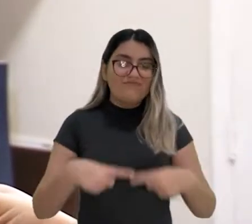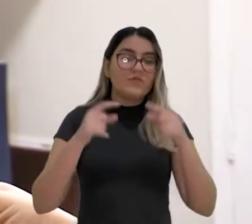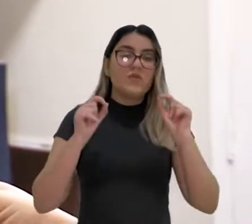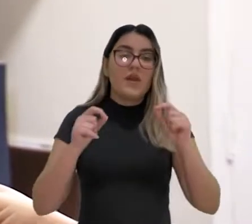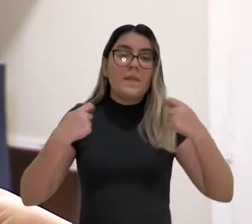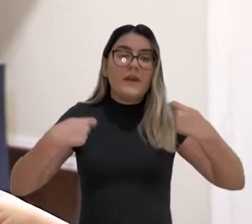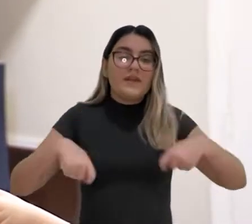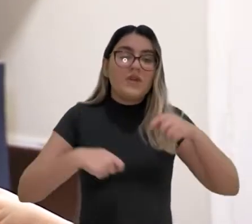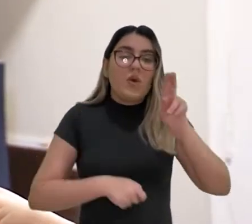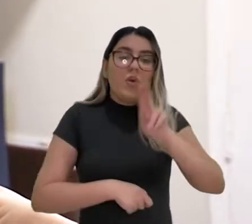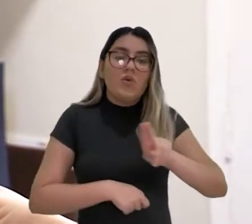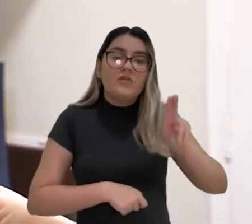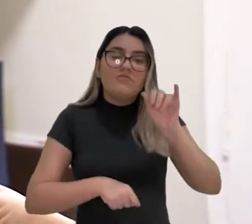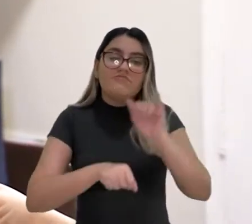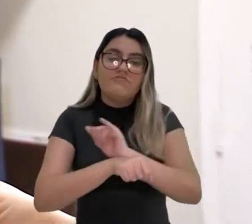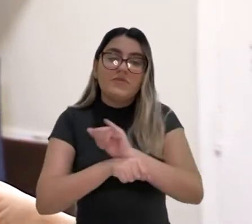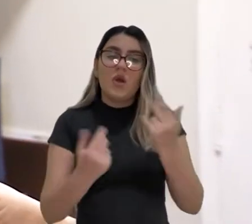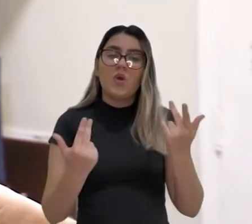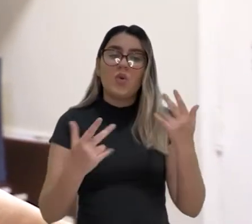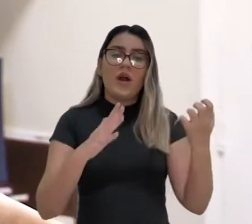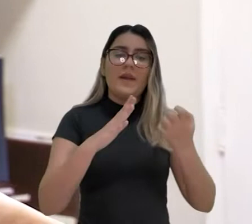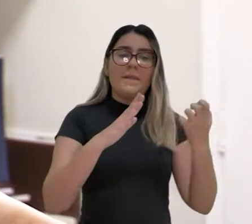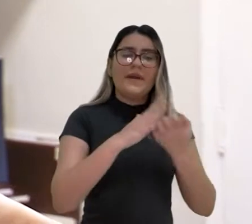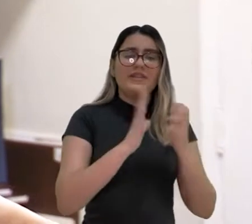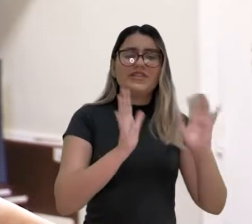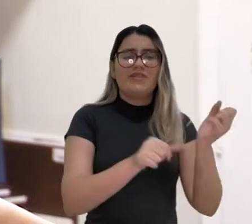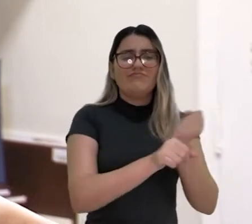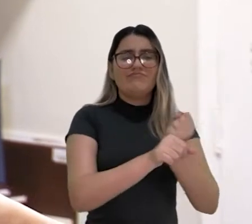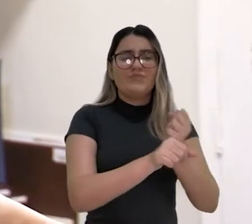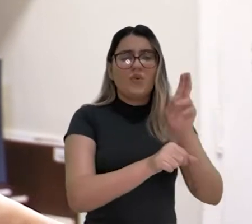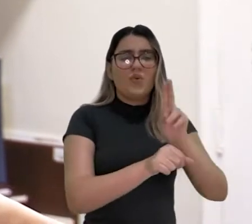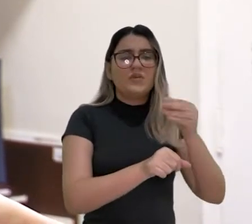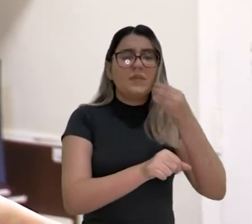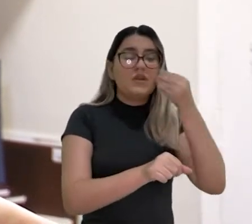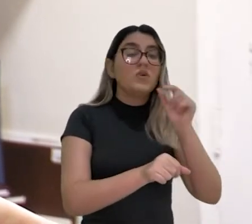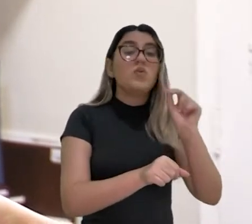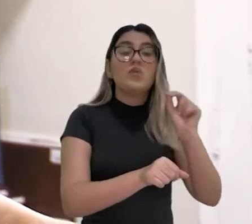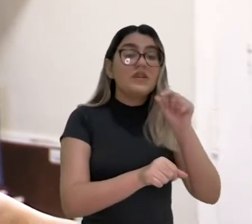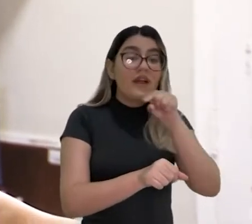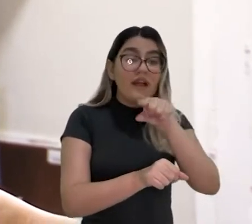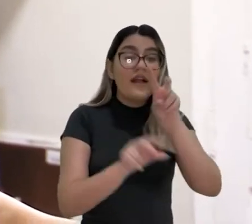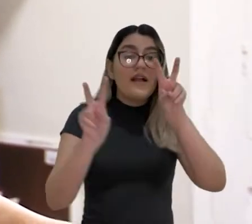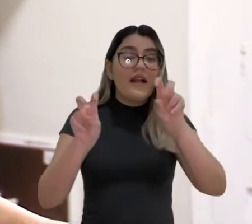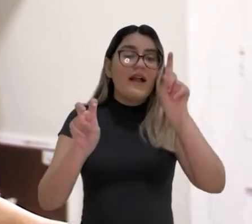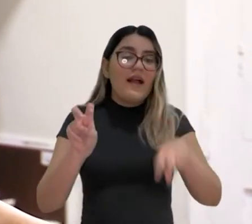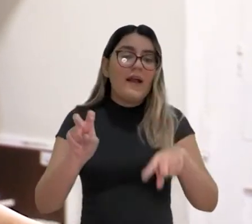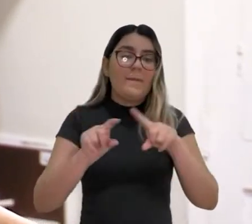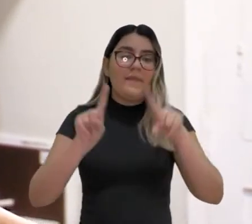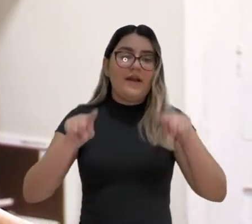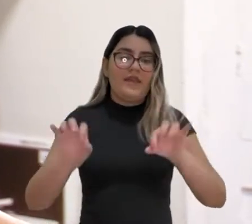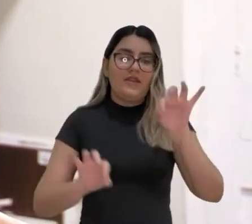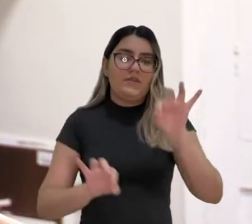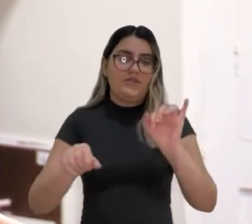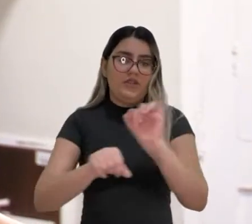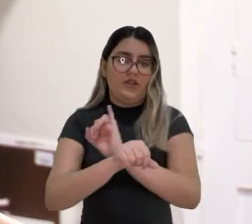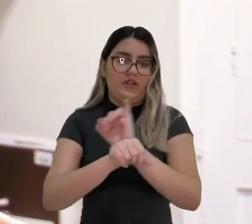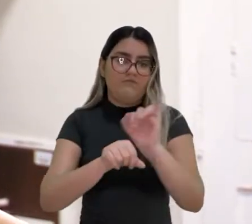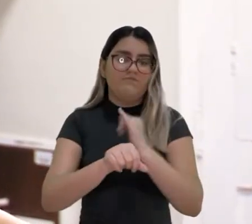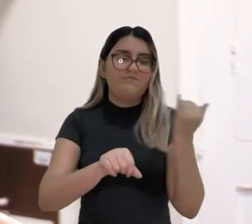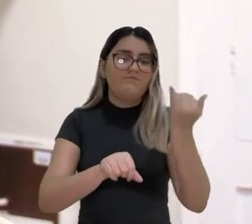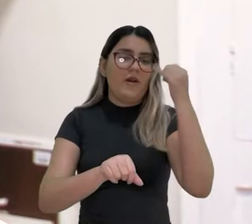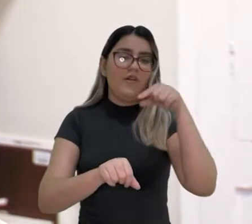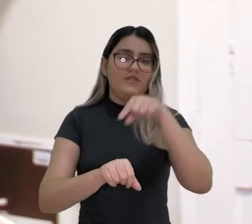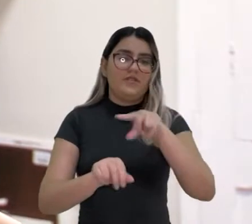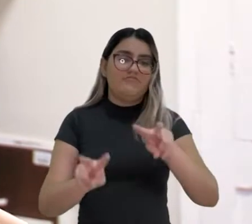tem que usar da forma como as empresas já usam há algum tempo, que é o planejamento estratégico, um